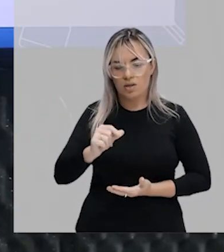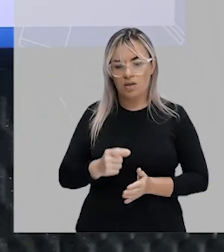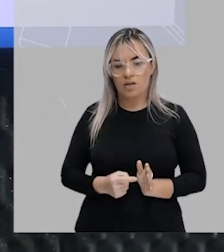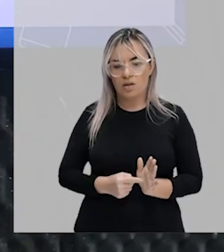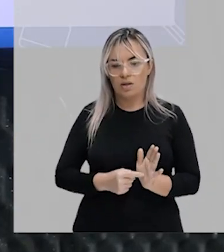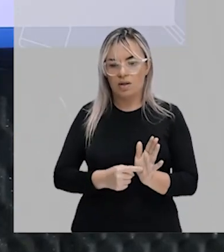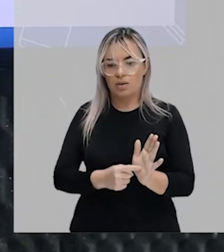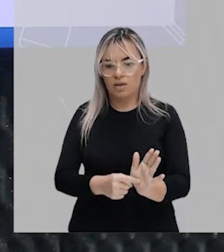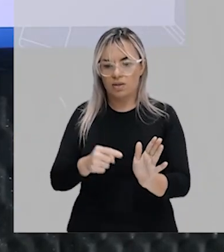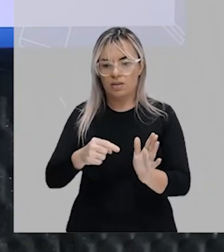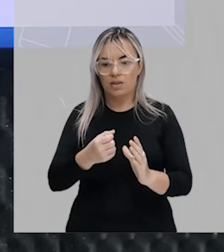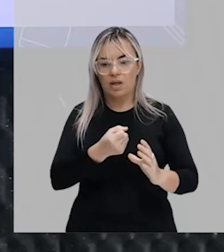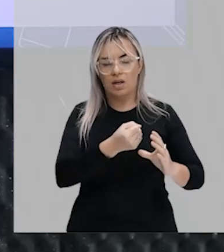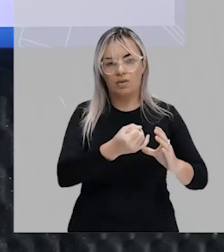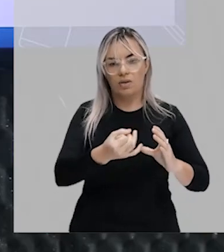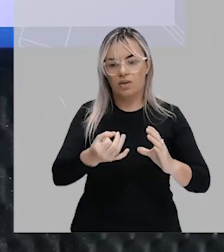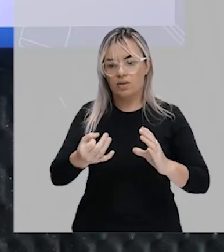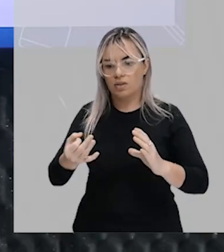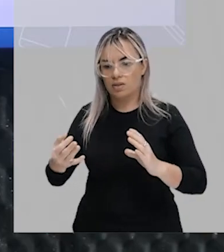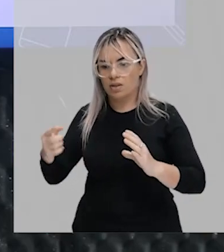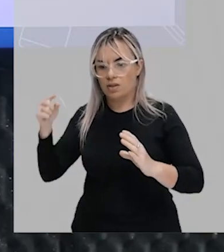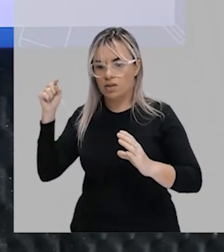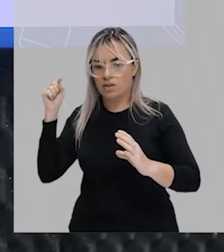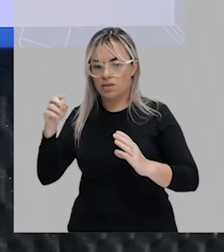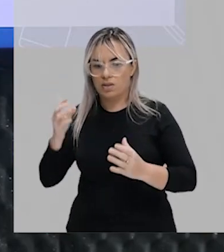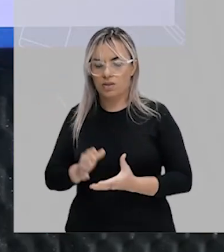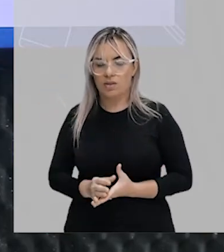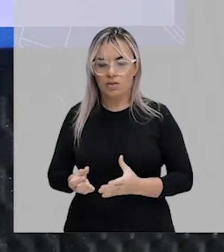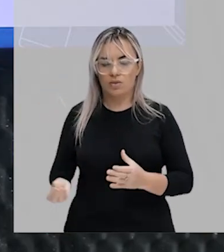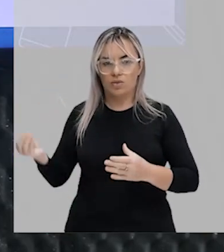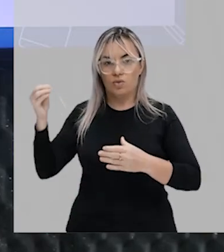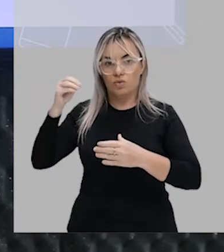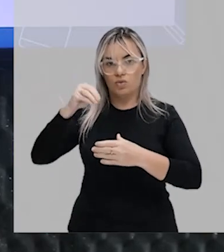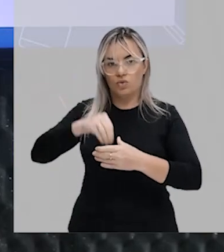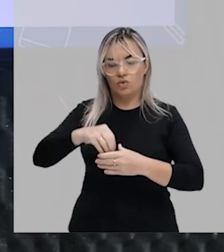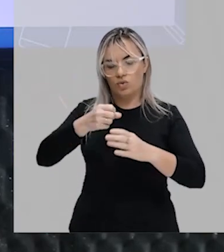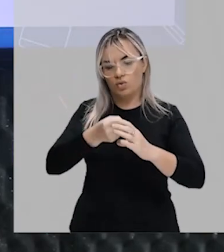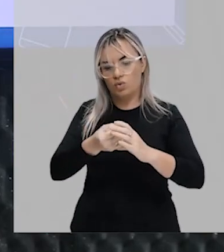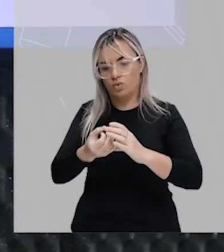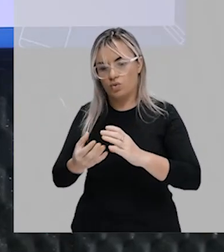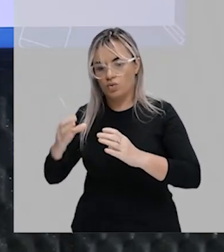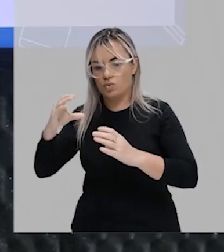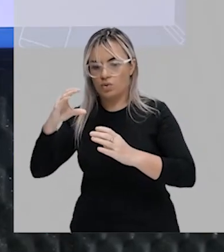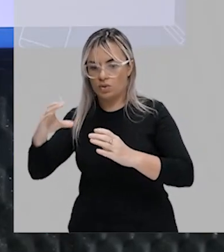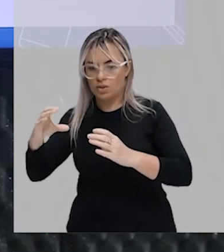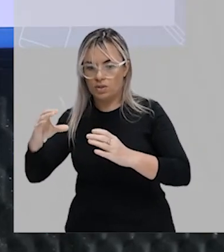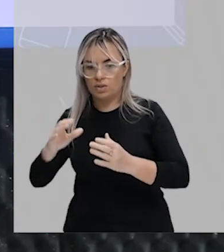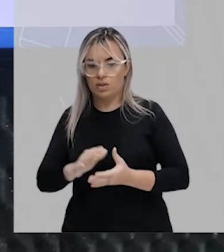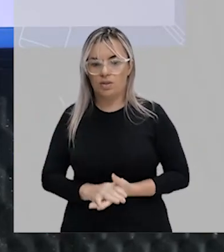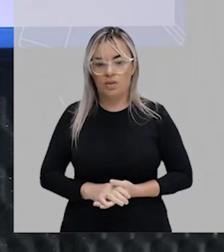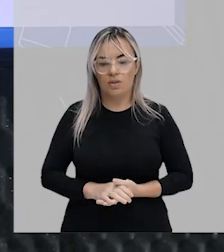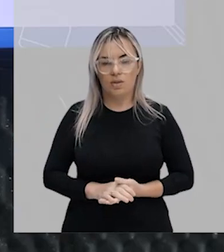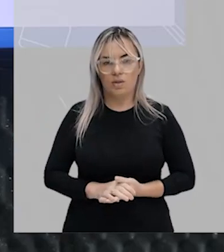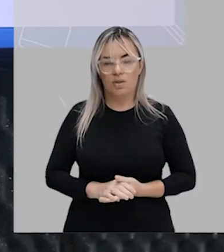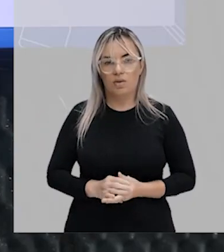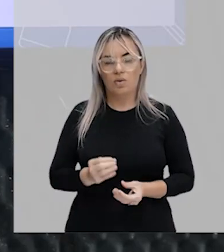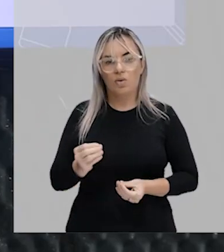alternativa que apresenta a quantidade de elementos contidos no conjunto C